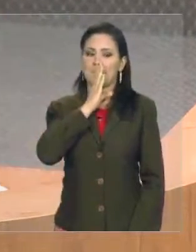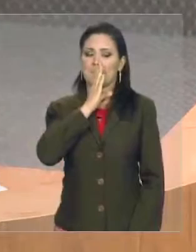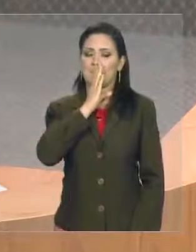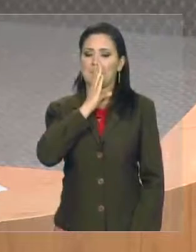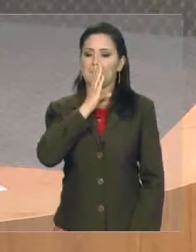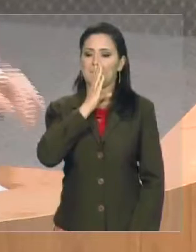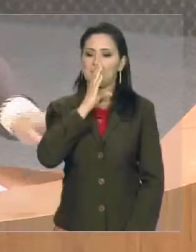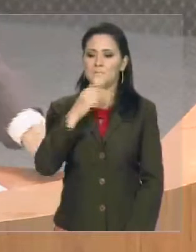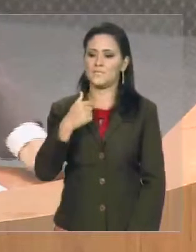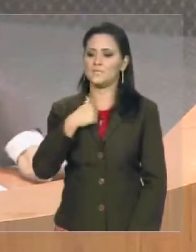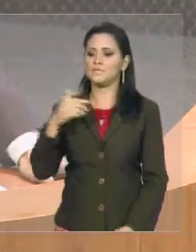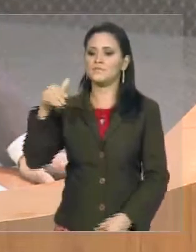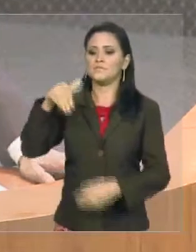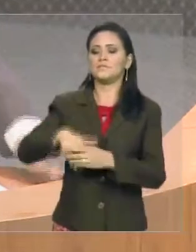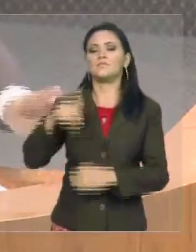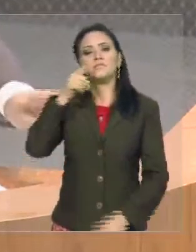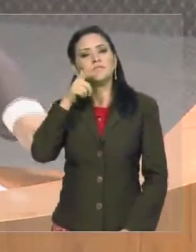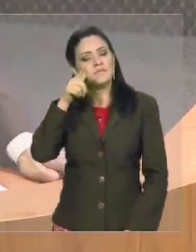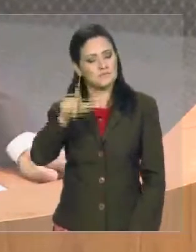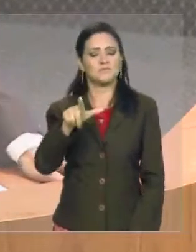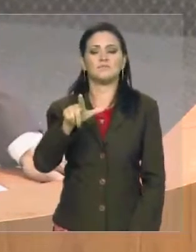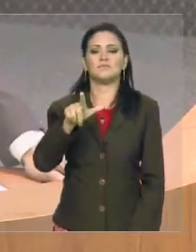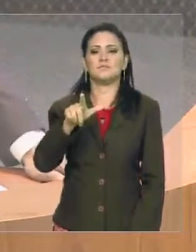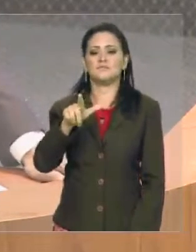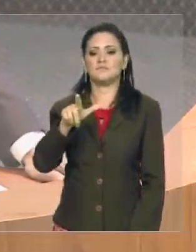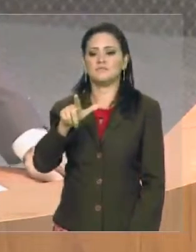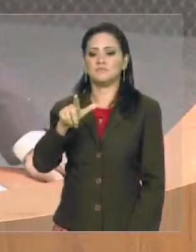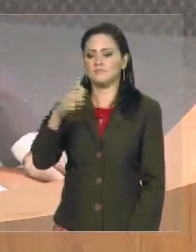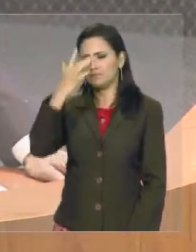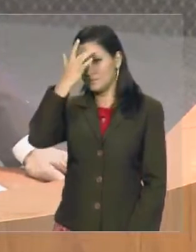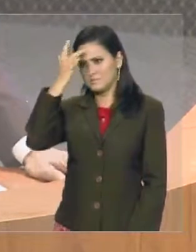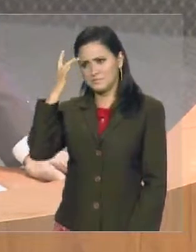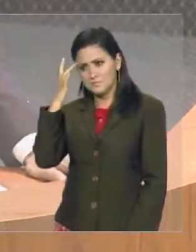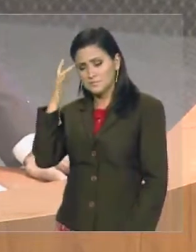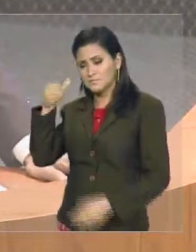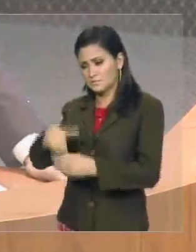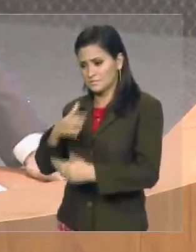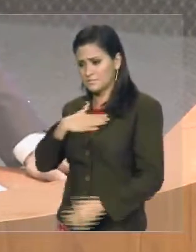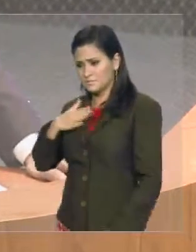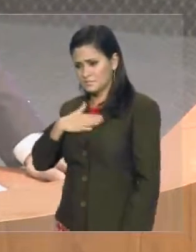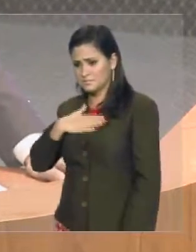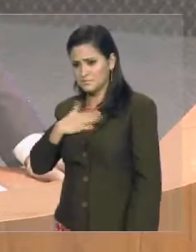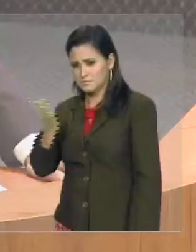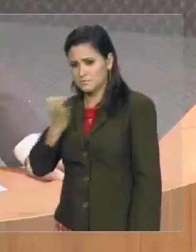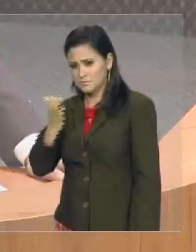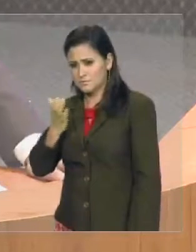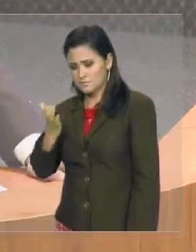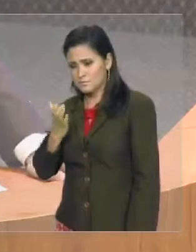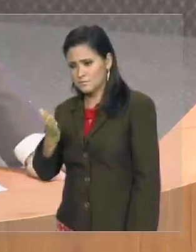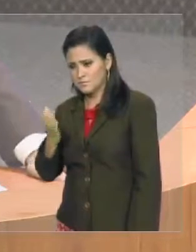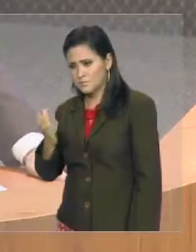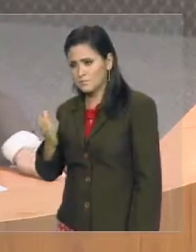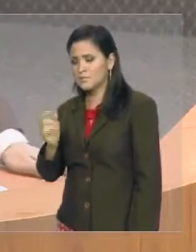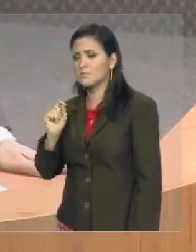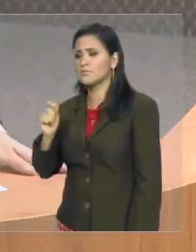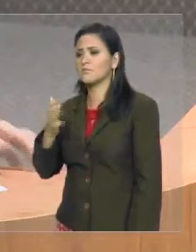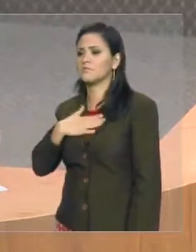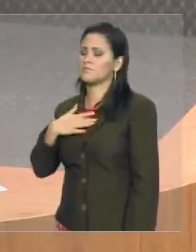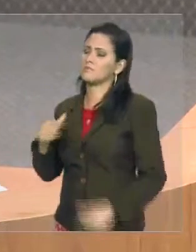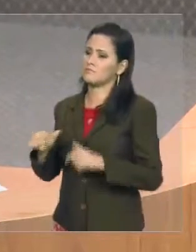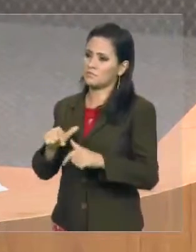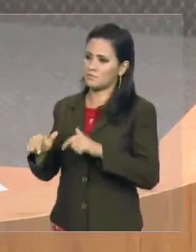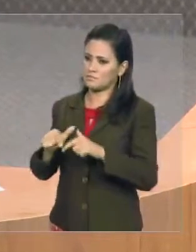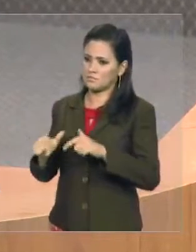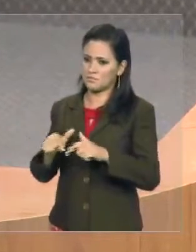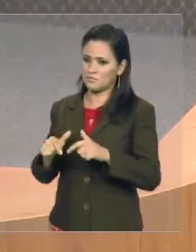fui eleito pelo voto consciente, quem me trouxe aqui, espera muito mais de mim, e de todos nós. Cabo Campos, com a palavra, senhor presidente,